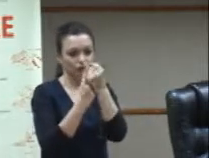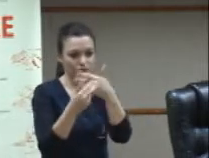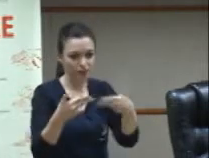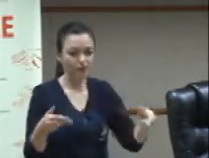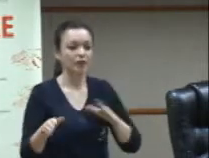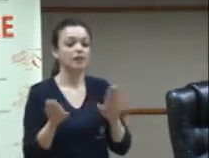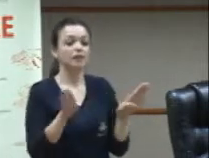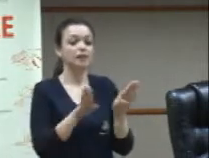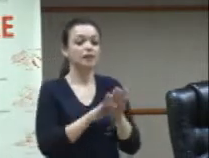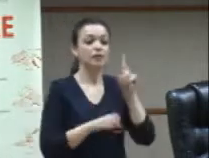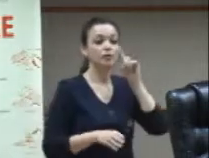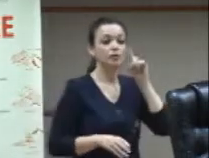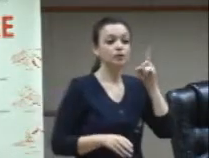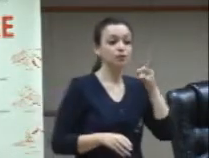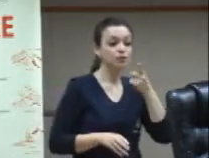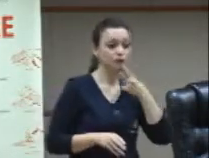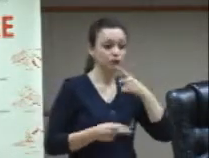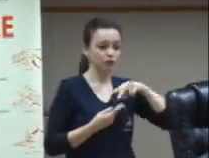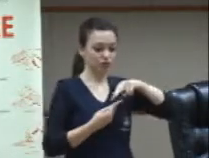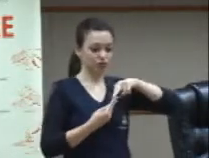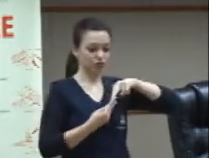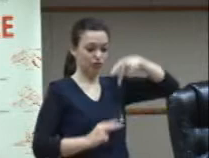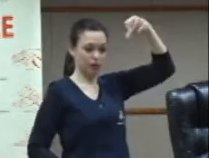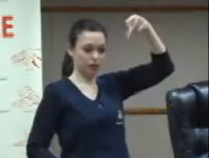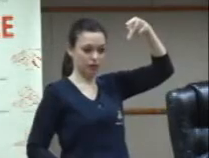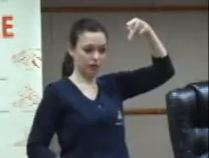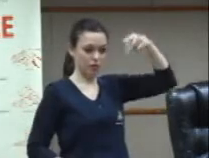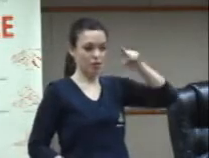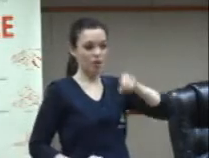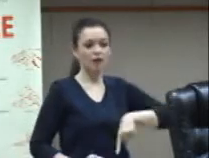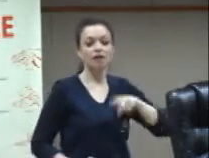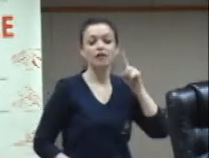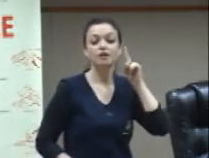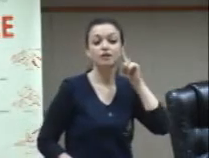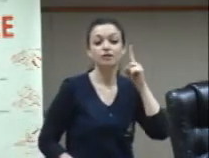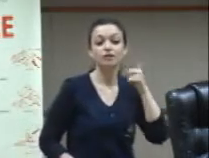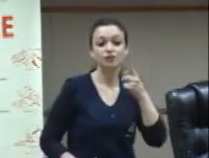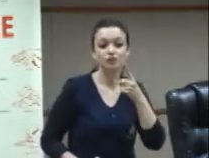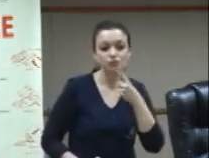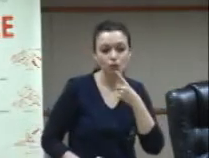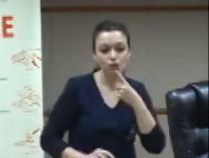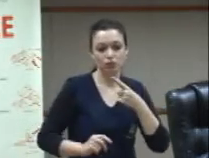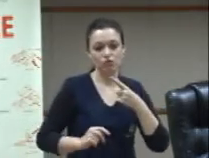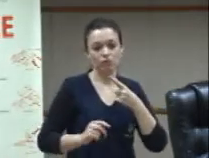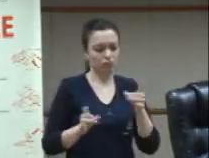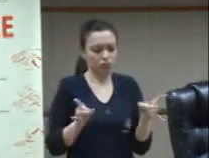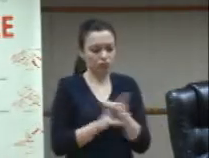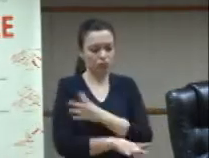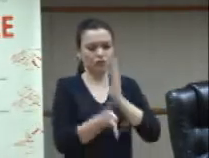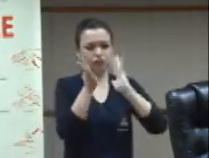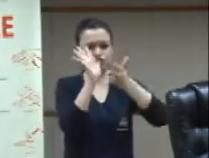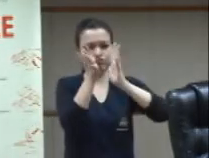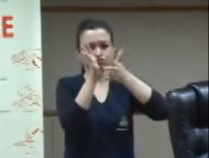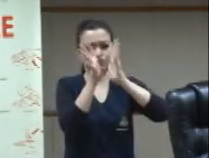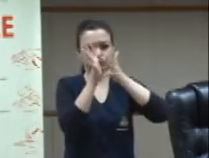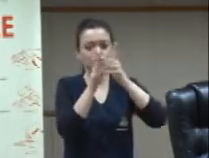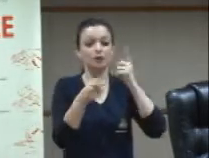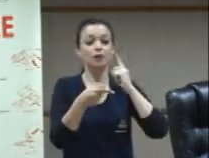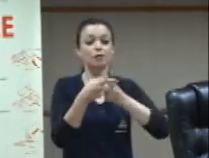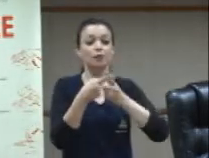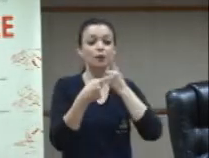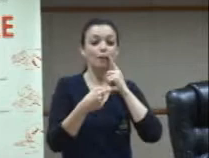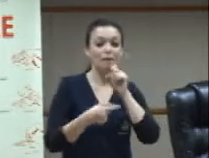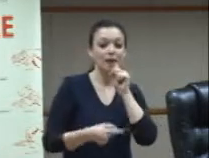genético que é aquele surdo que domina a língua de sinais e tem a identidade surda totalmente resolvida justamente por ter pais